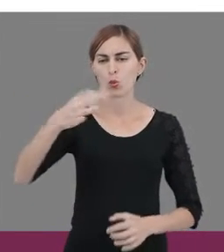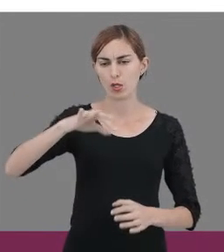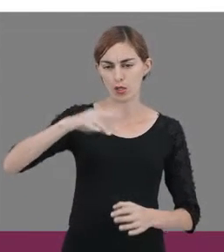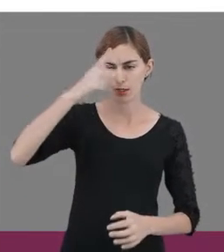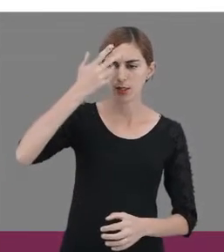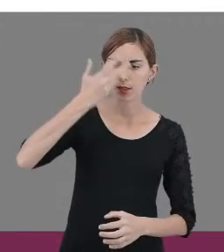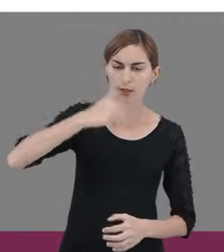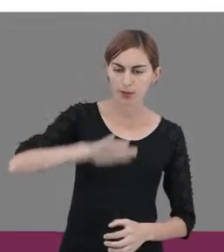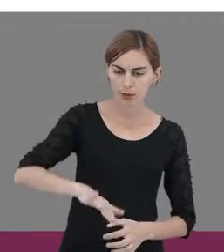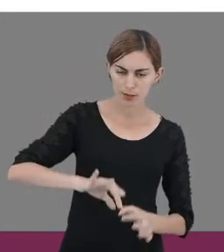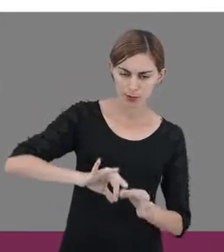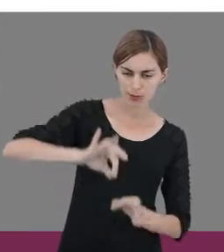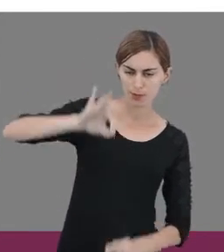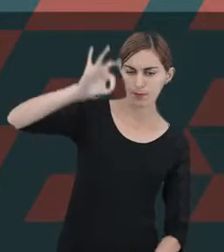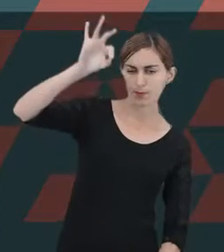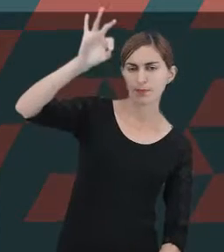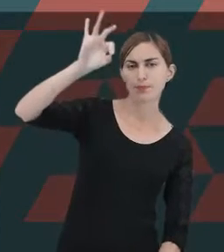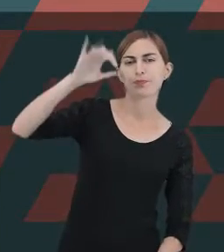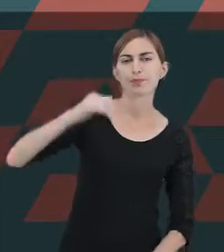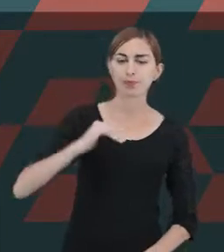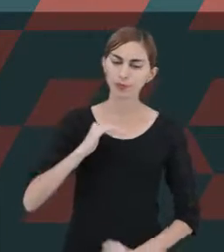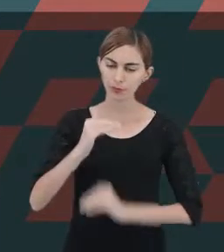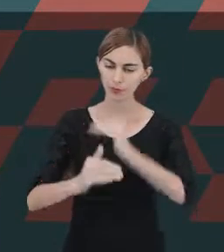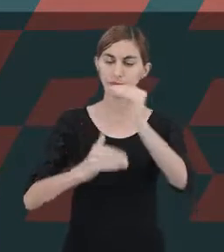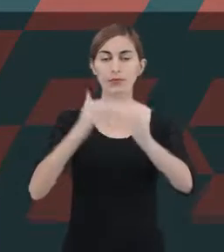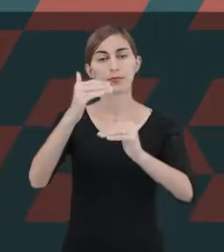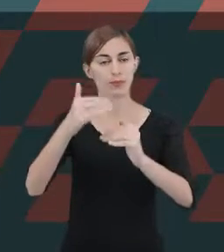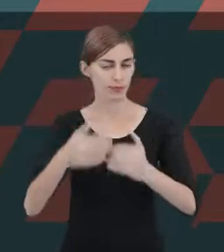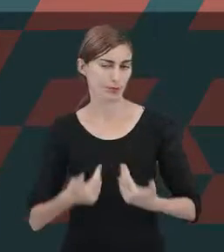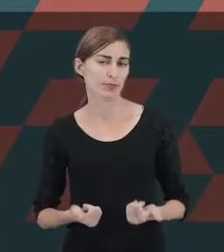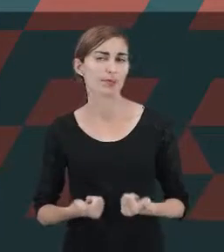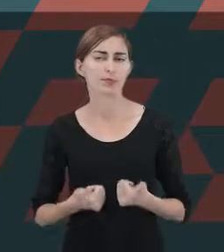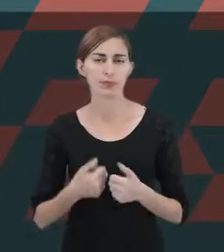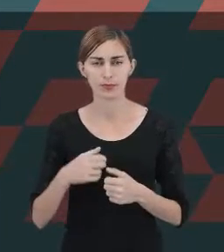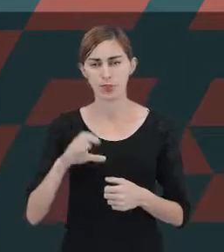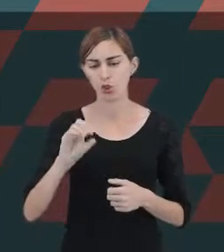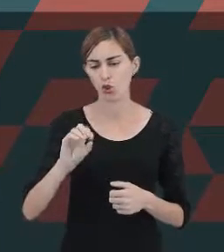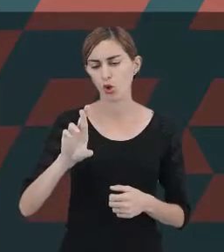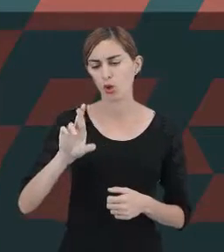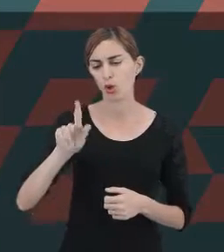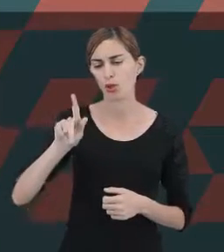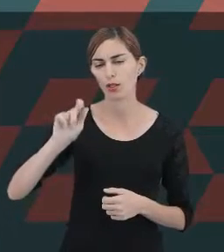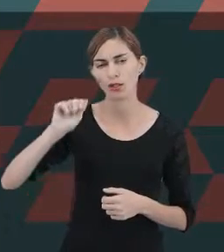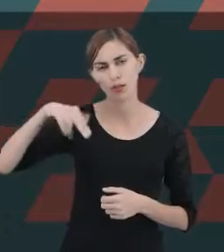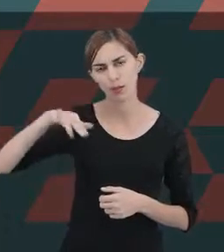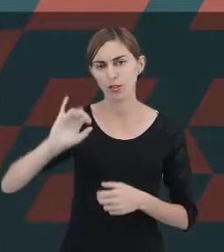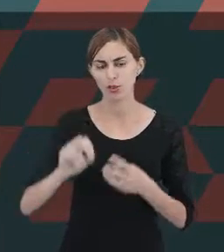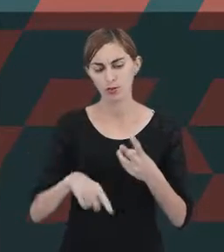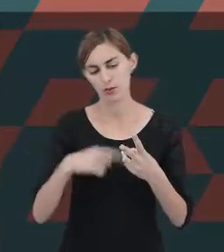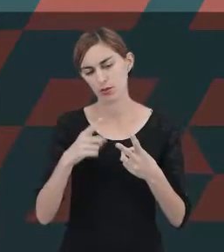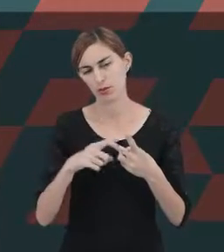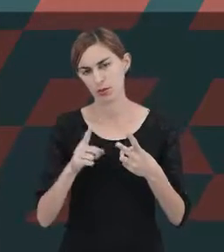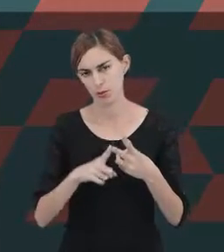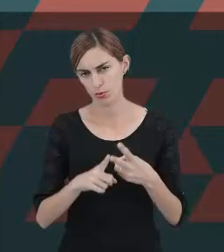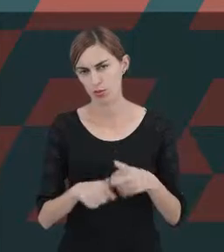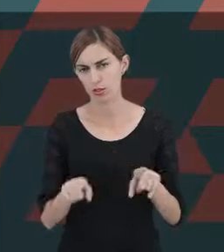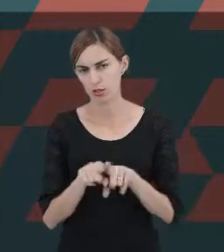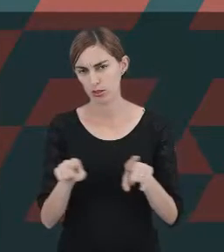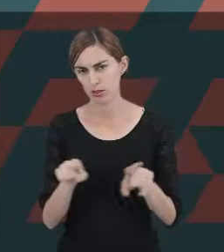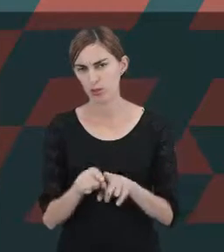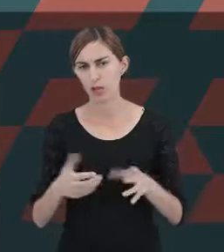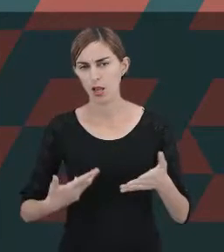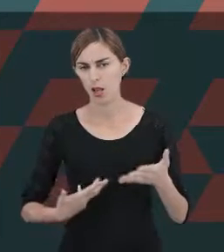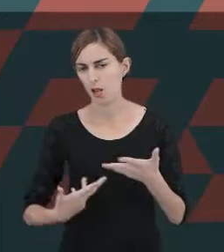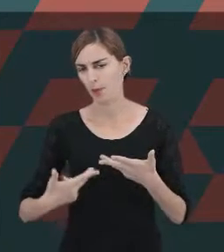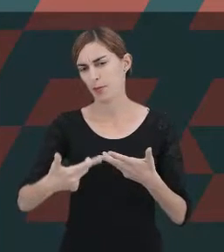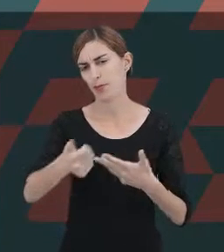for, maior o seu desenvolvimento. Então, o crescimento orgânico seria o segundo fator e tem a ver com as habilidades